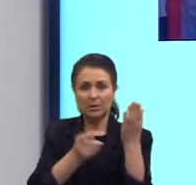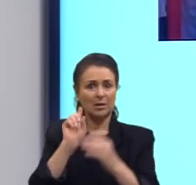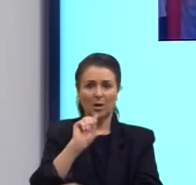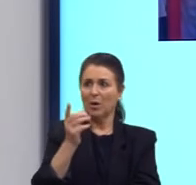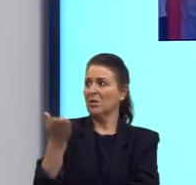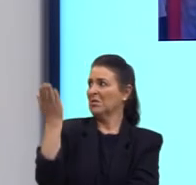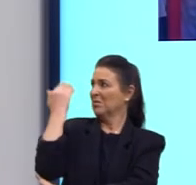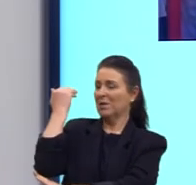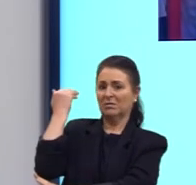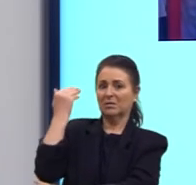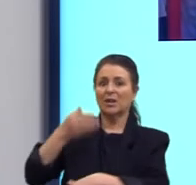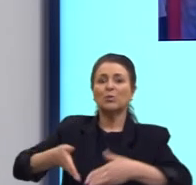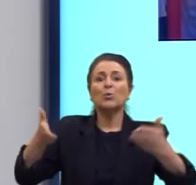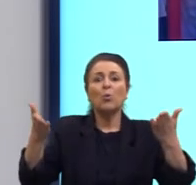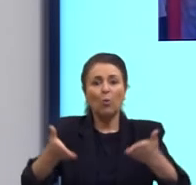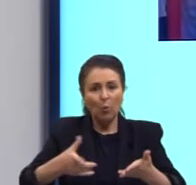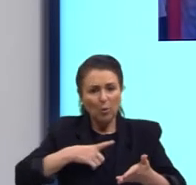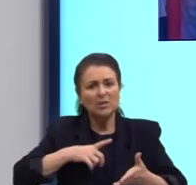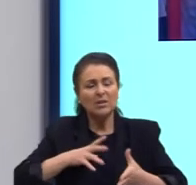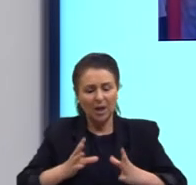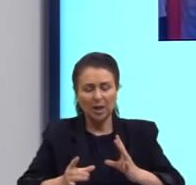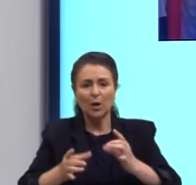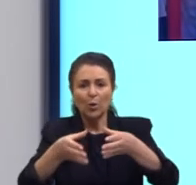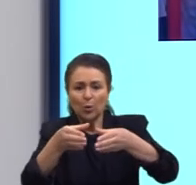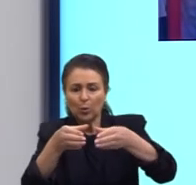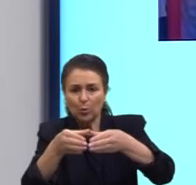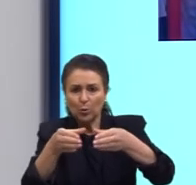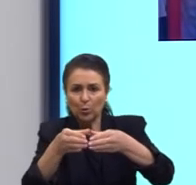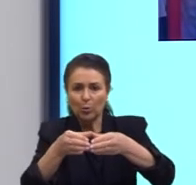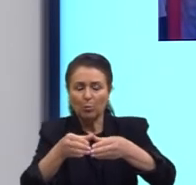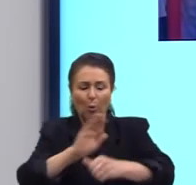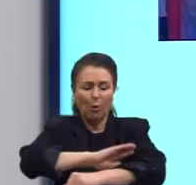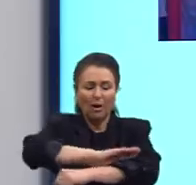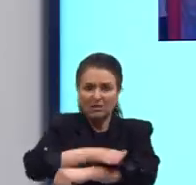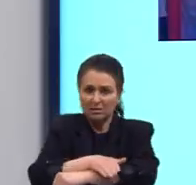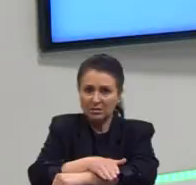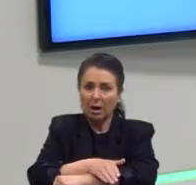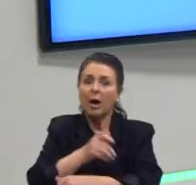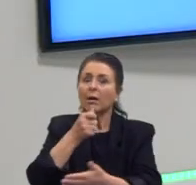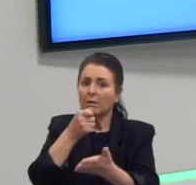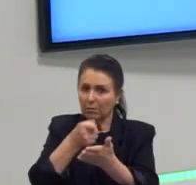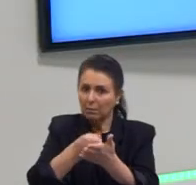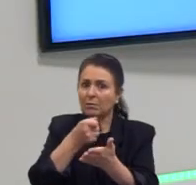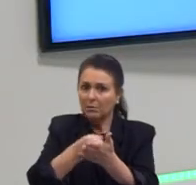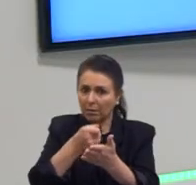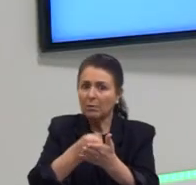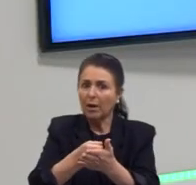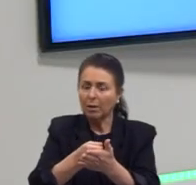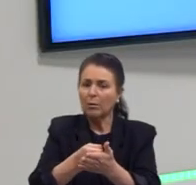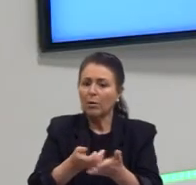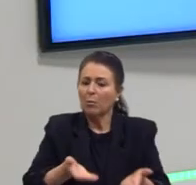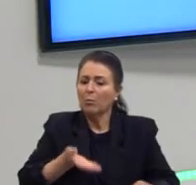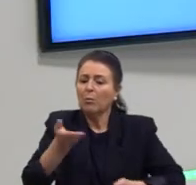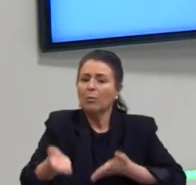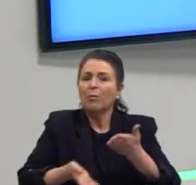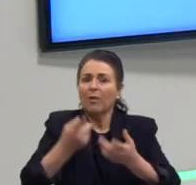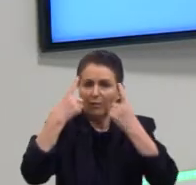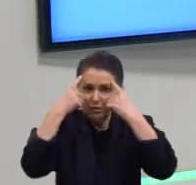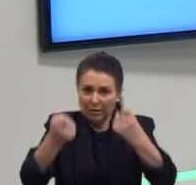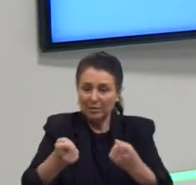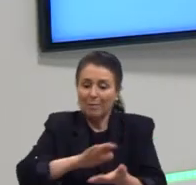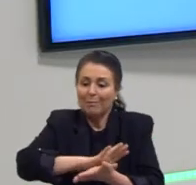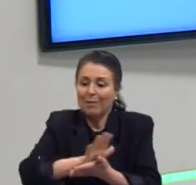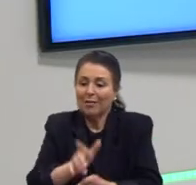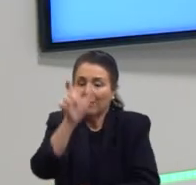e que ainda hoje existem organizações racistas que tentam promover violência, que tentam matar pessoas negras.